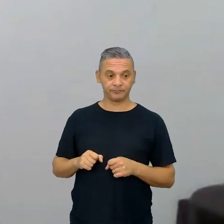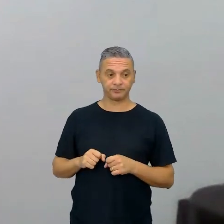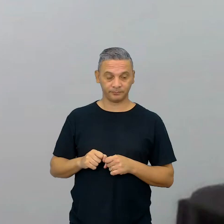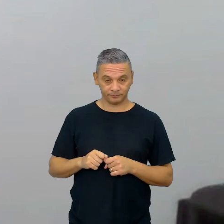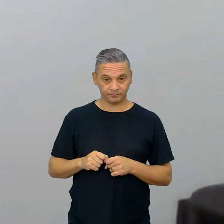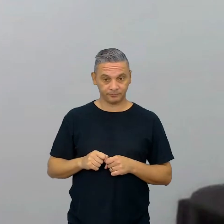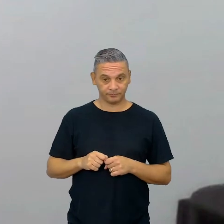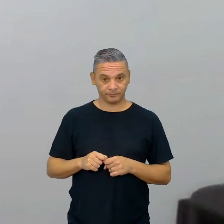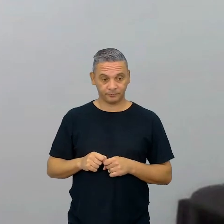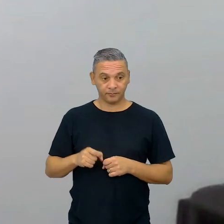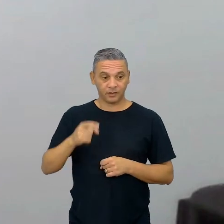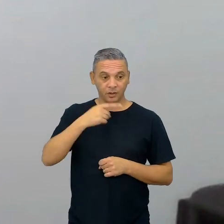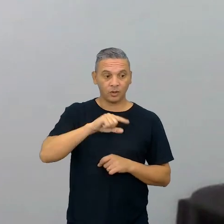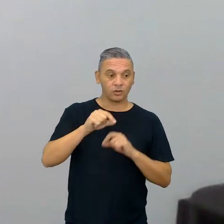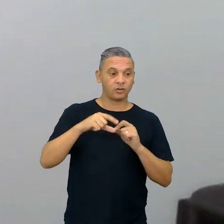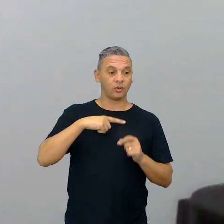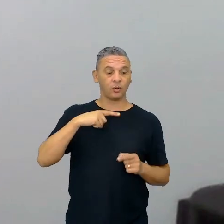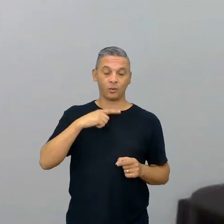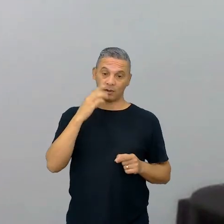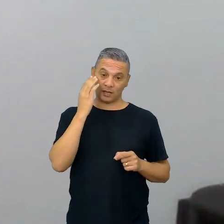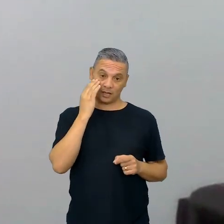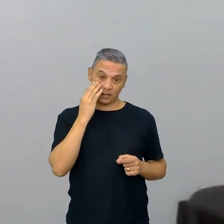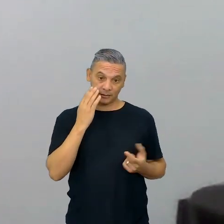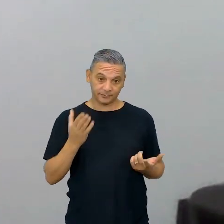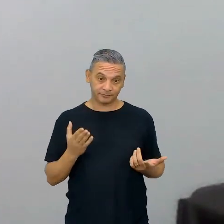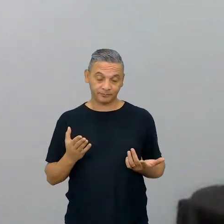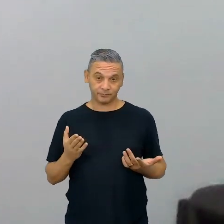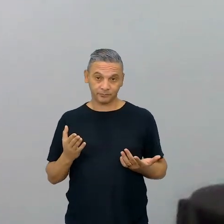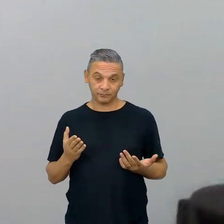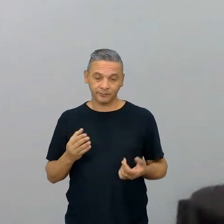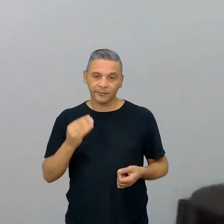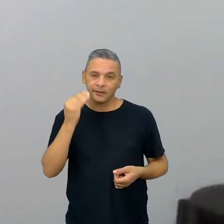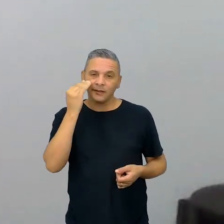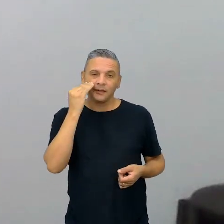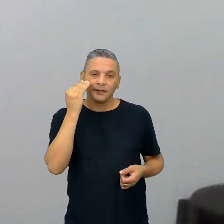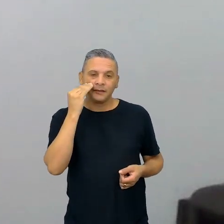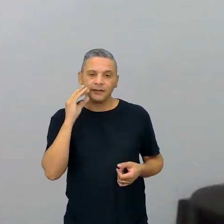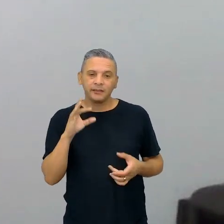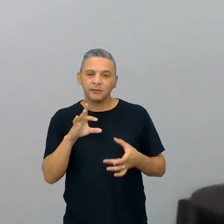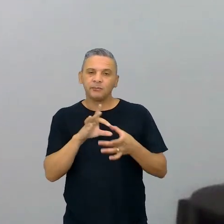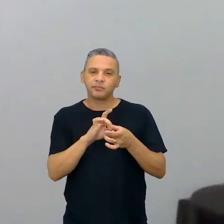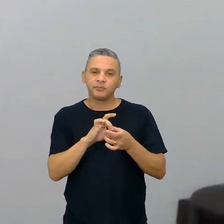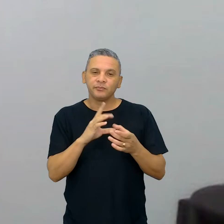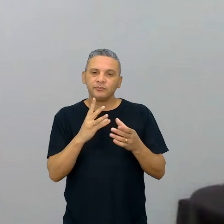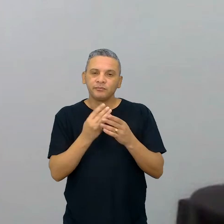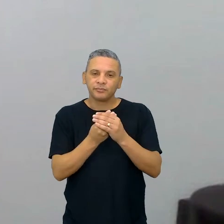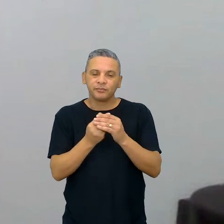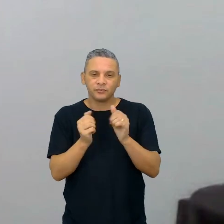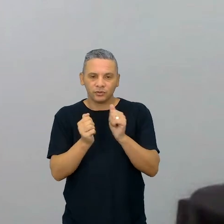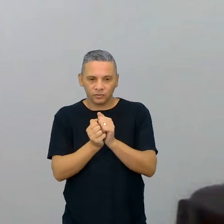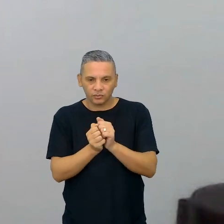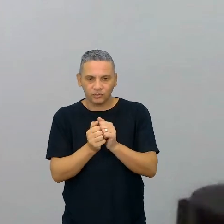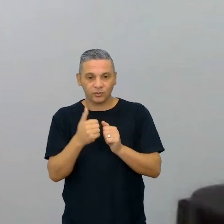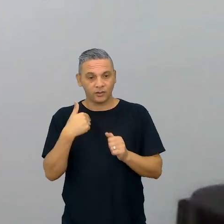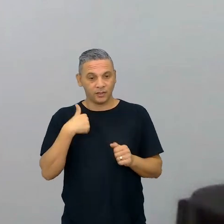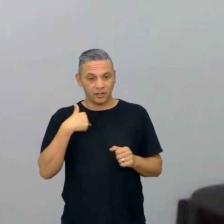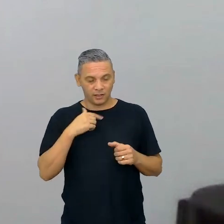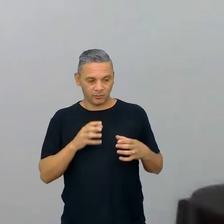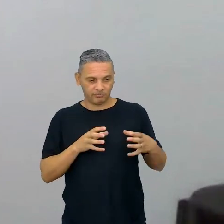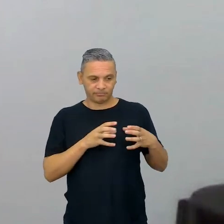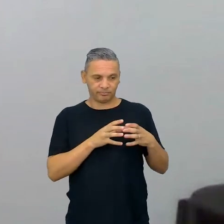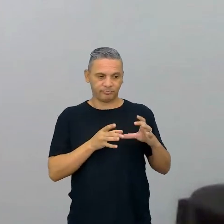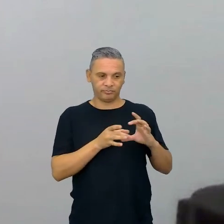que a gente, quando tentar integrar, eu fiz uma integração